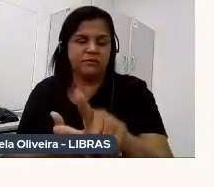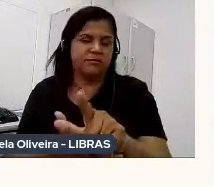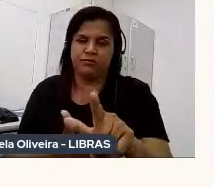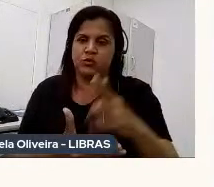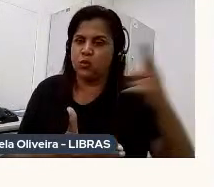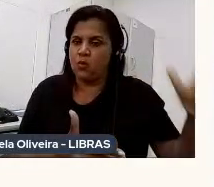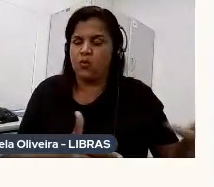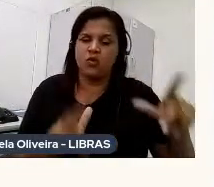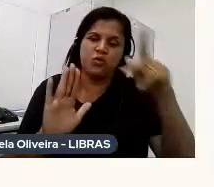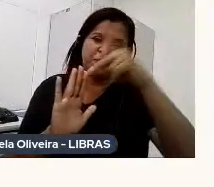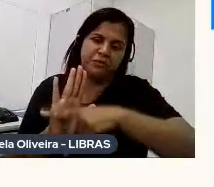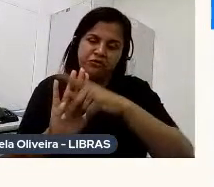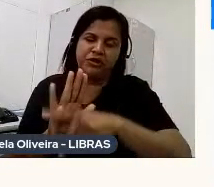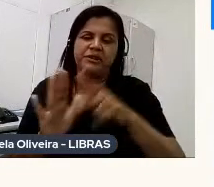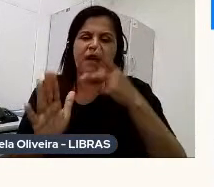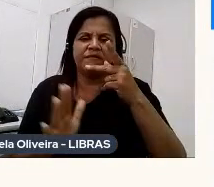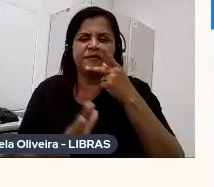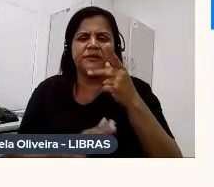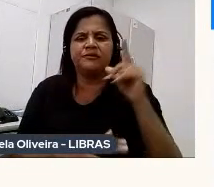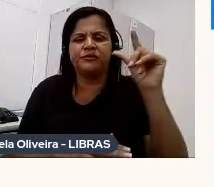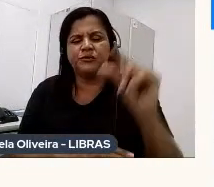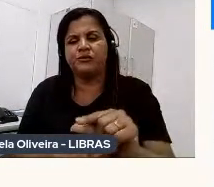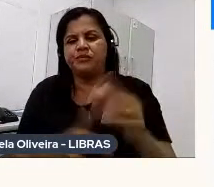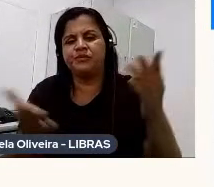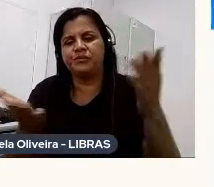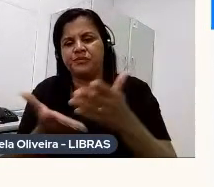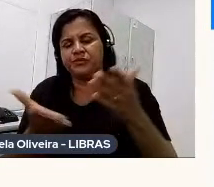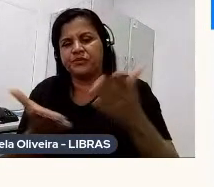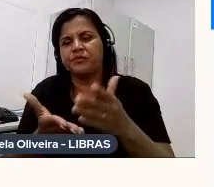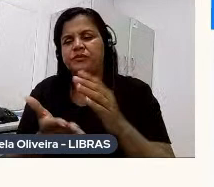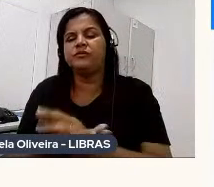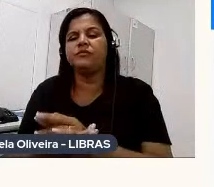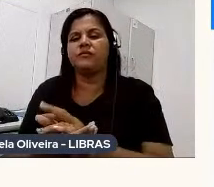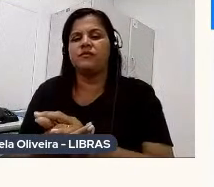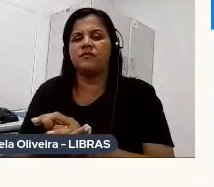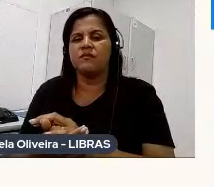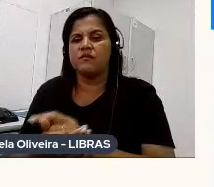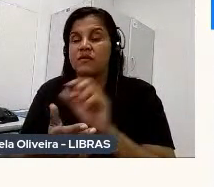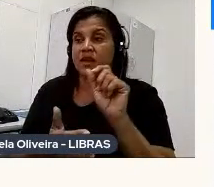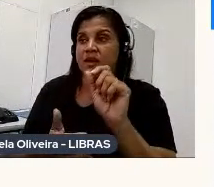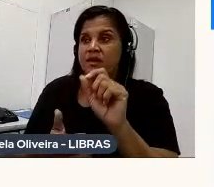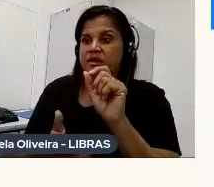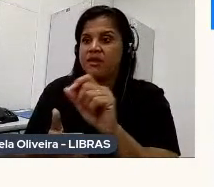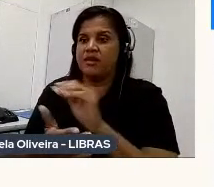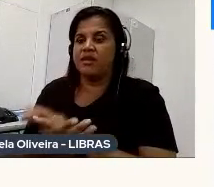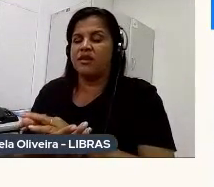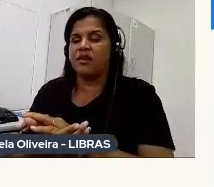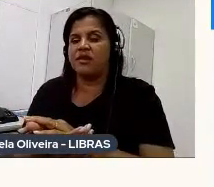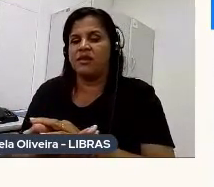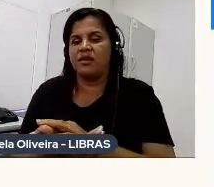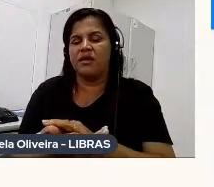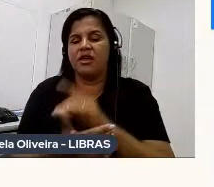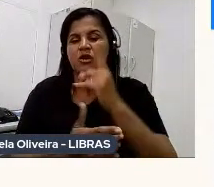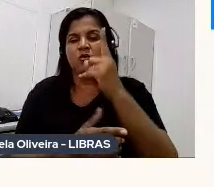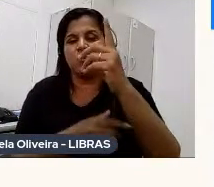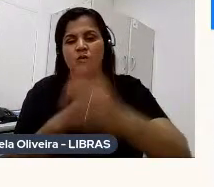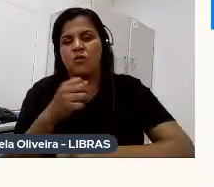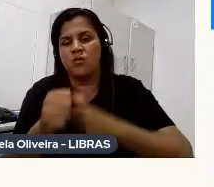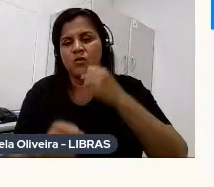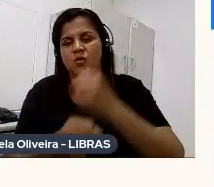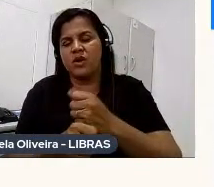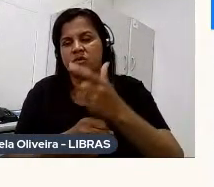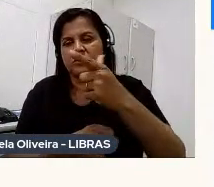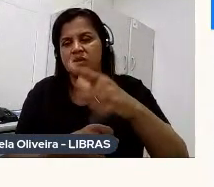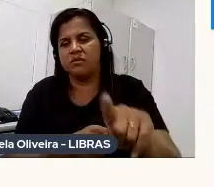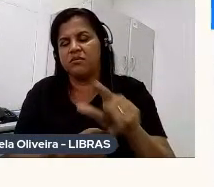e aí eu falei, eu vou fazer um curta agora, que é, isso foi em 2001, um ano depois, eu formatei um projeto às pressas,